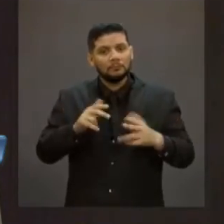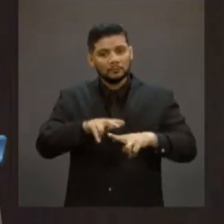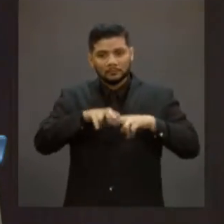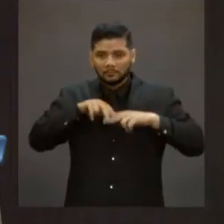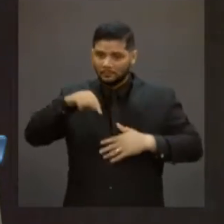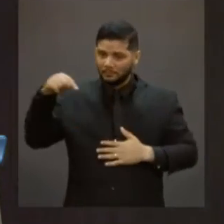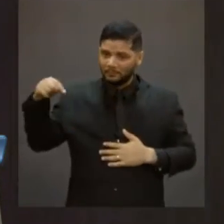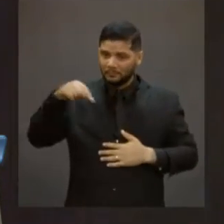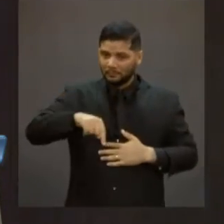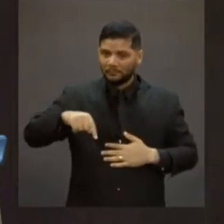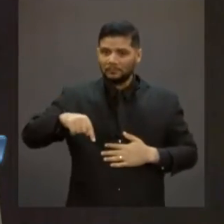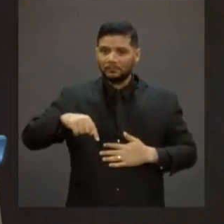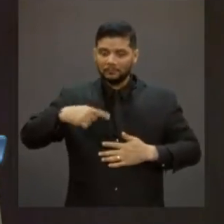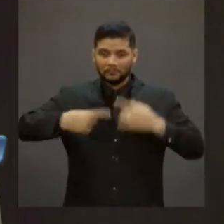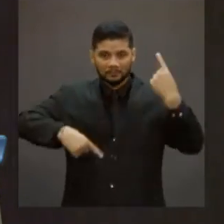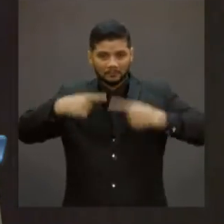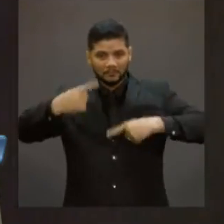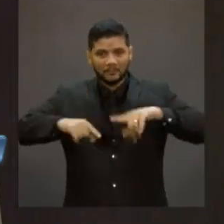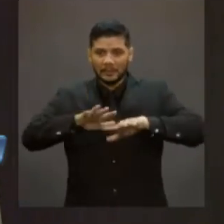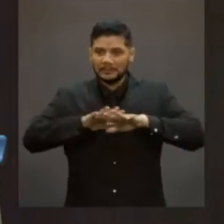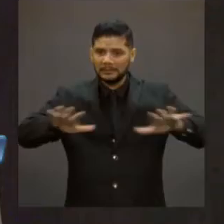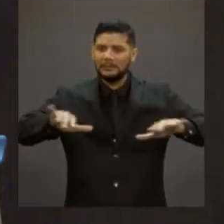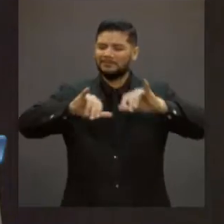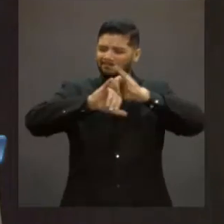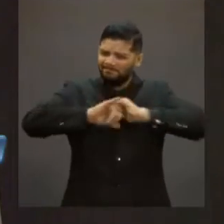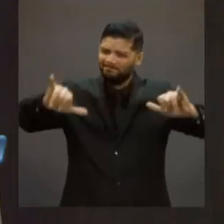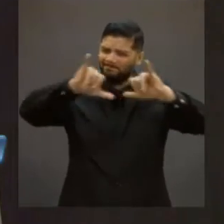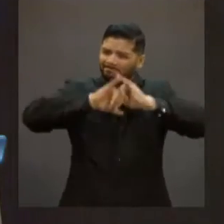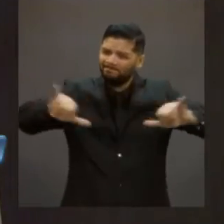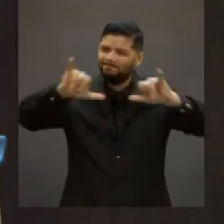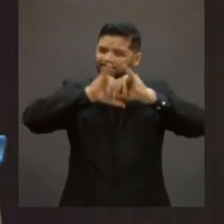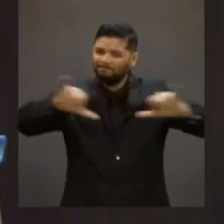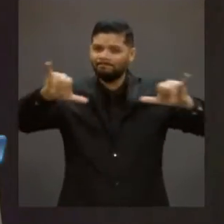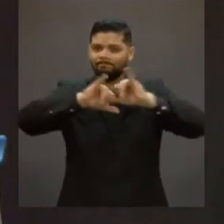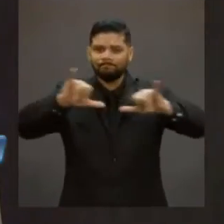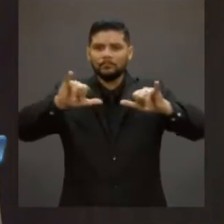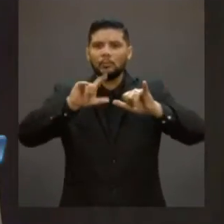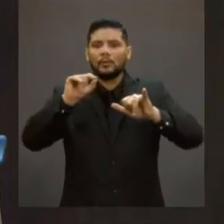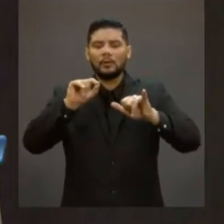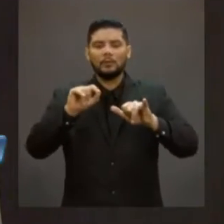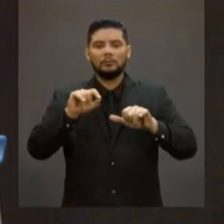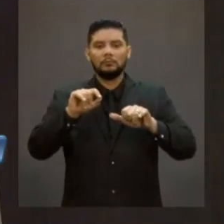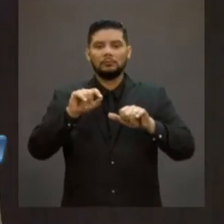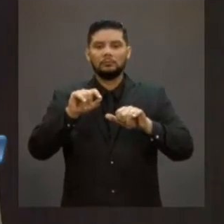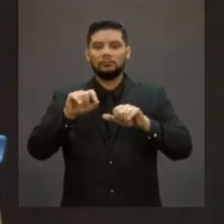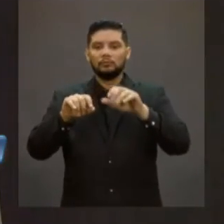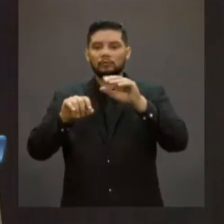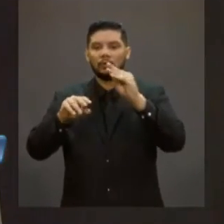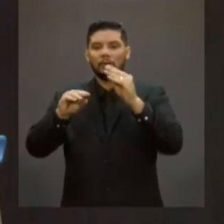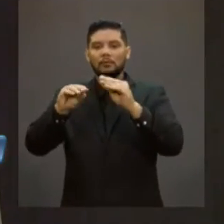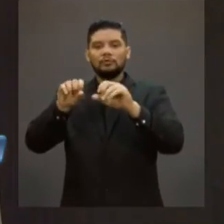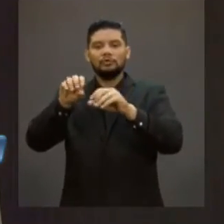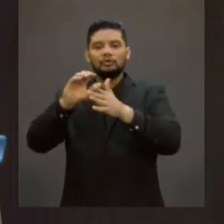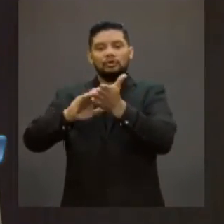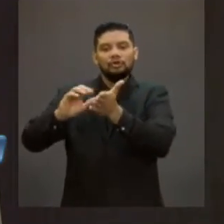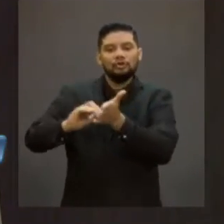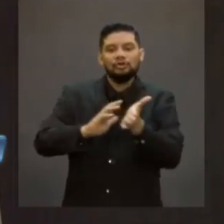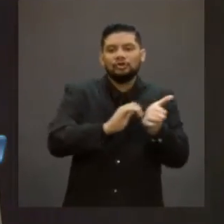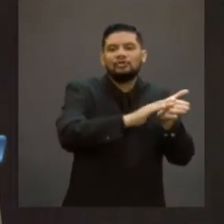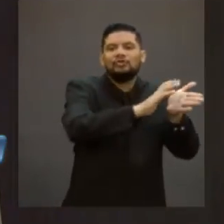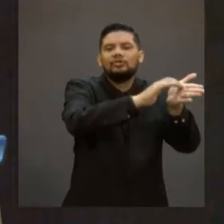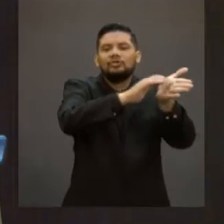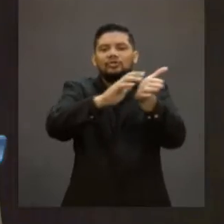processo de desmonte da Seguridade Social. De desmonte. O que a... Veja, foi feita uma reforma trabalhista em